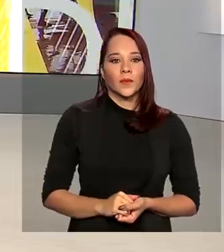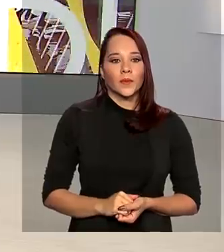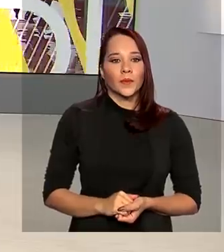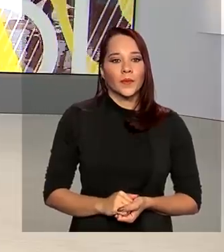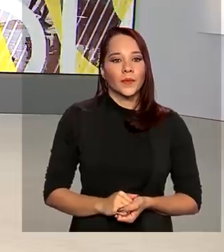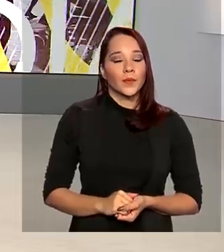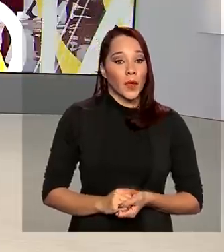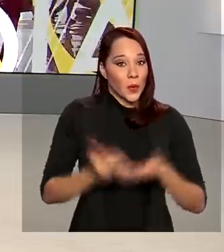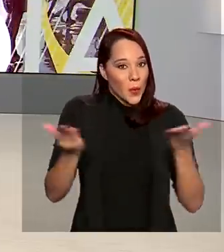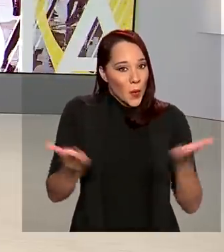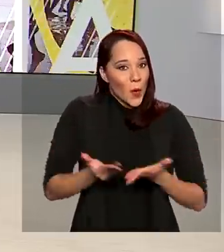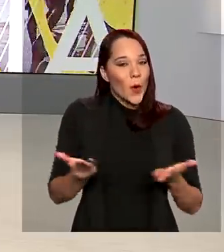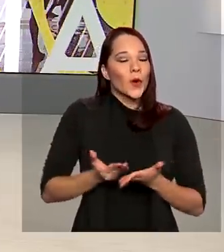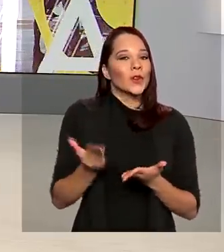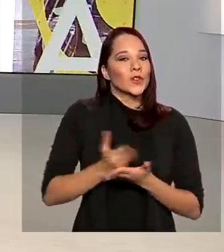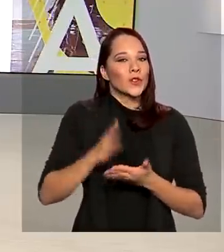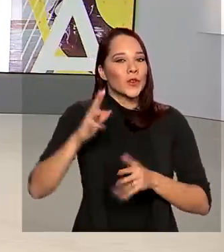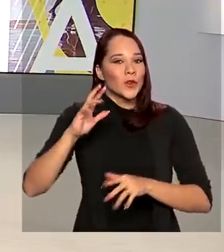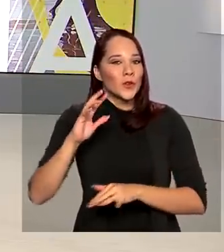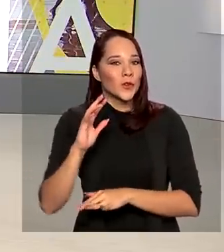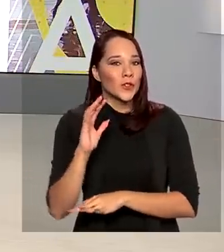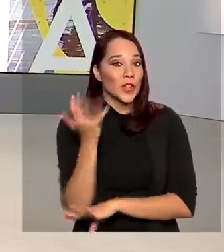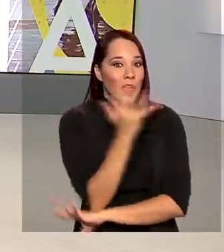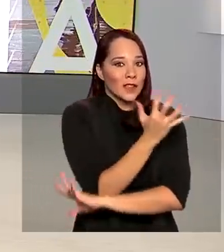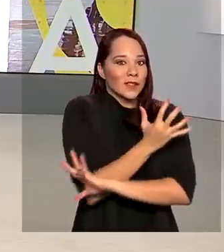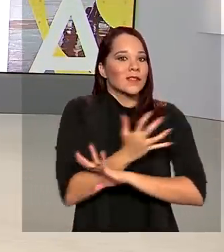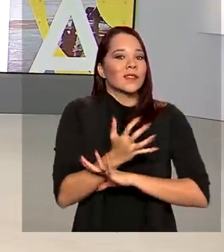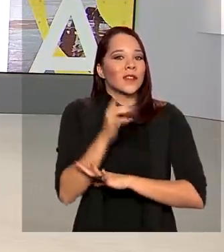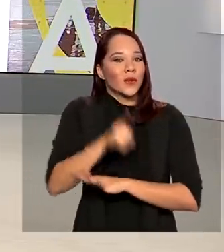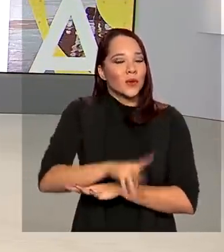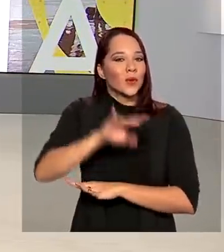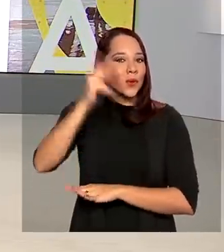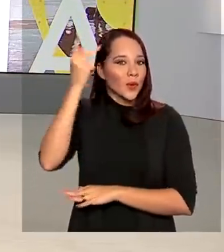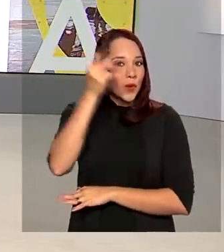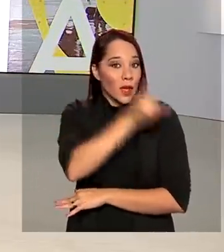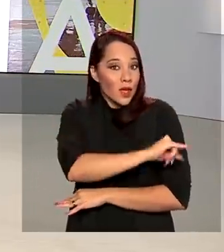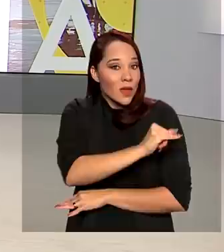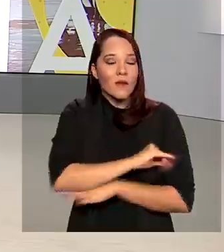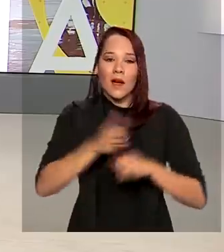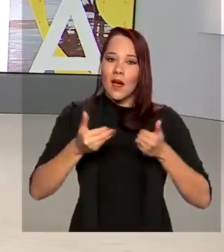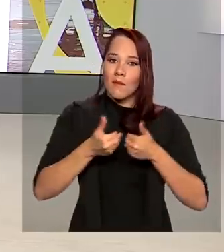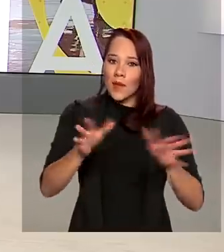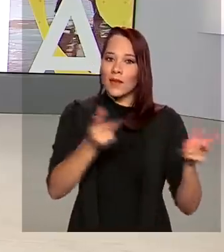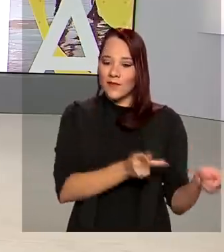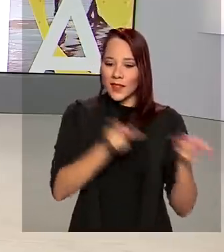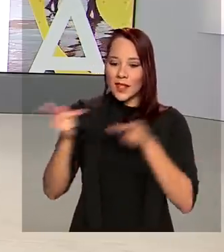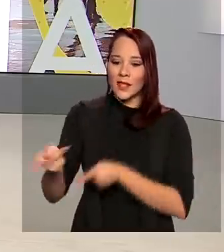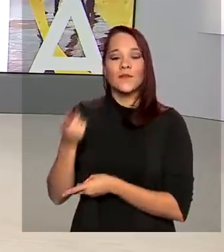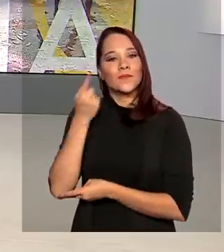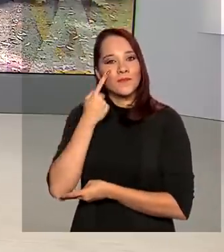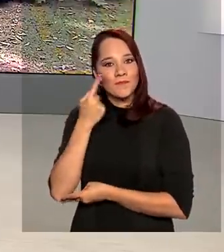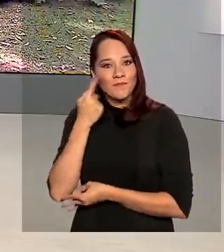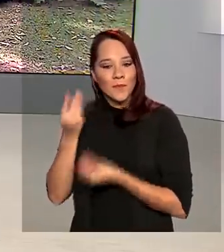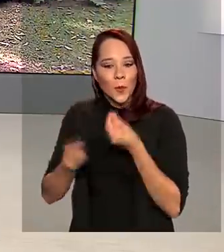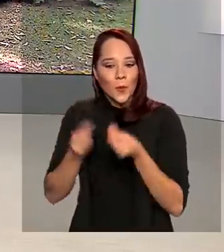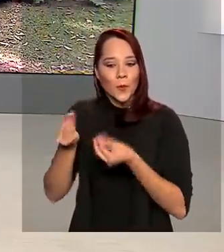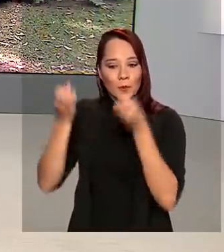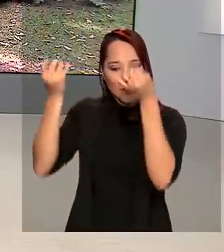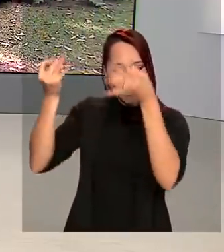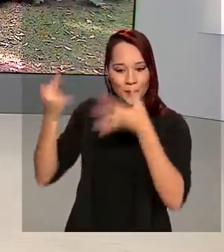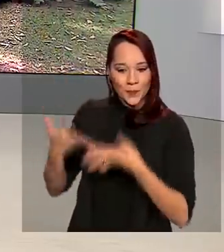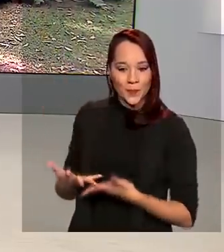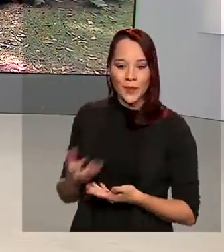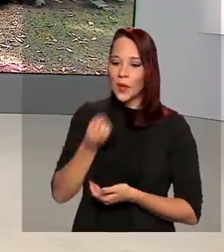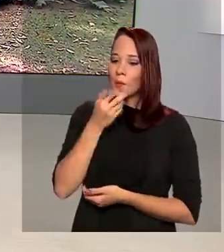A partir de hoje, Jardim Botânico do Rio de Janeiro será reaberto para visitação. Então vamos até lá. Maurício de Almeida traz as informações